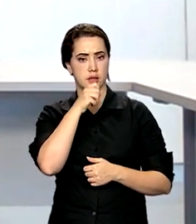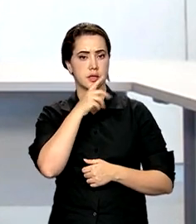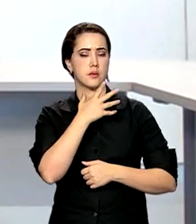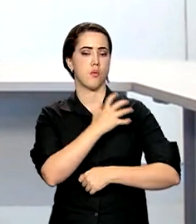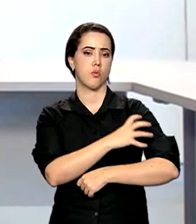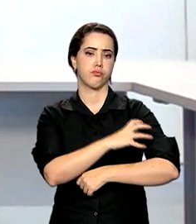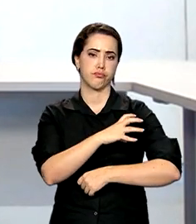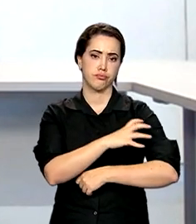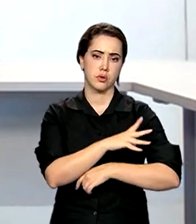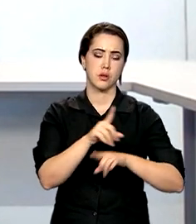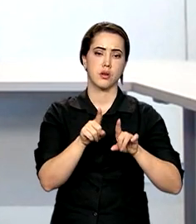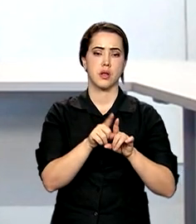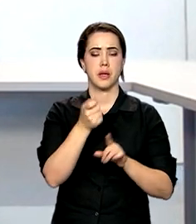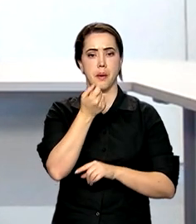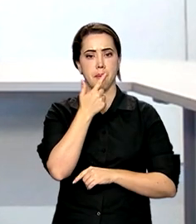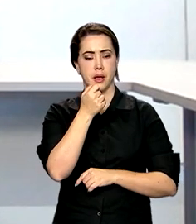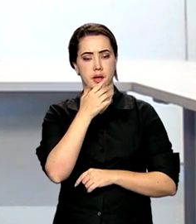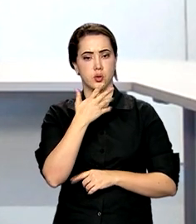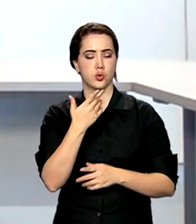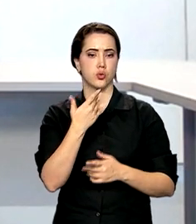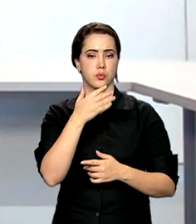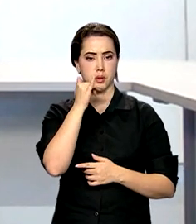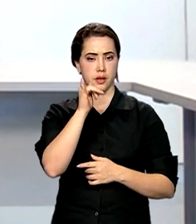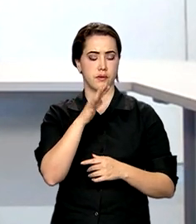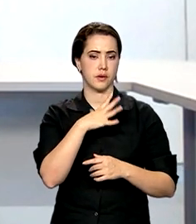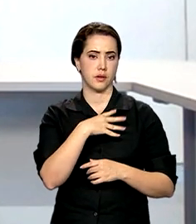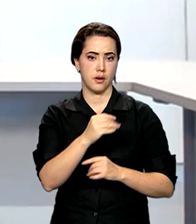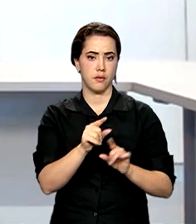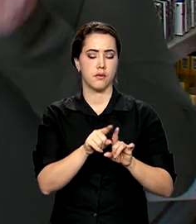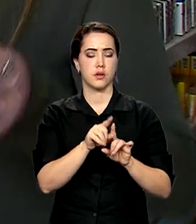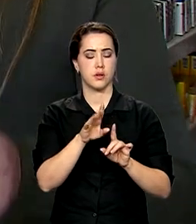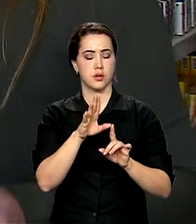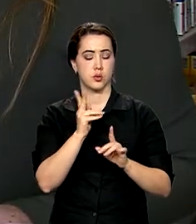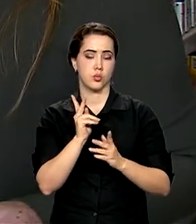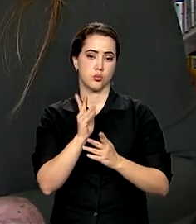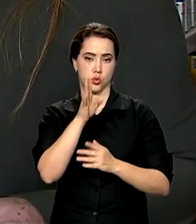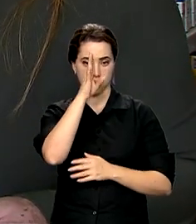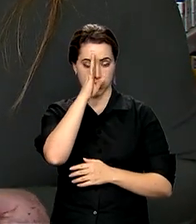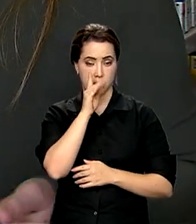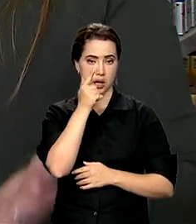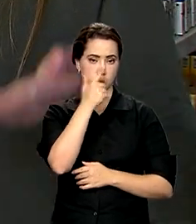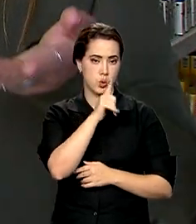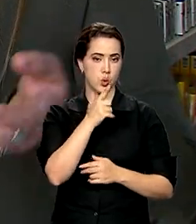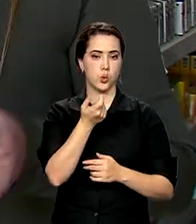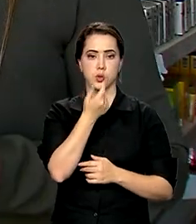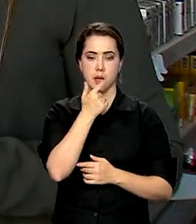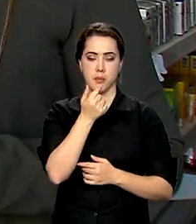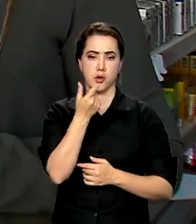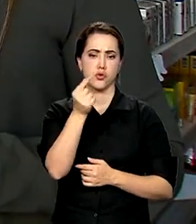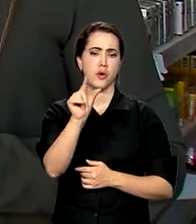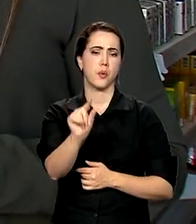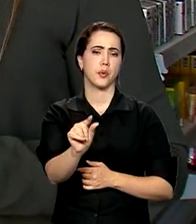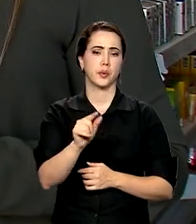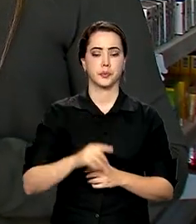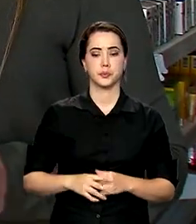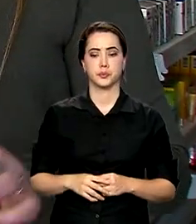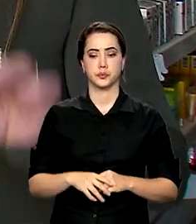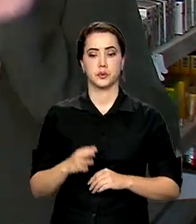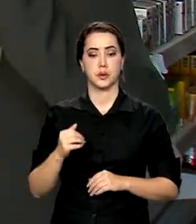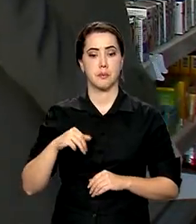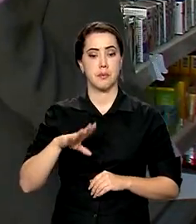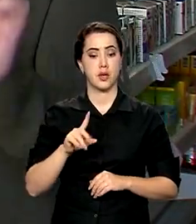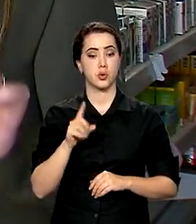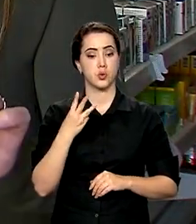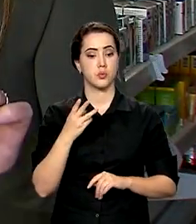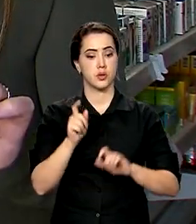e os contraceptivos gratuitos e o restante com o copagamento de uma pequena parcela. Mais de 1 milhão e 300 mil beneficiários do Bolsa Família